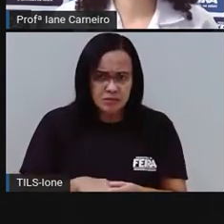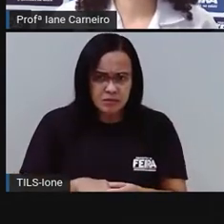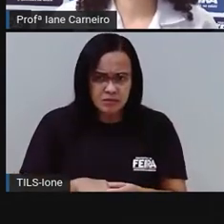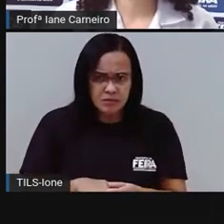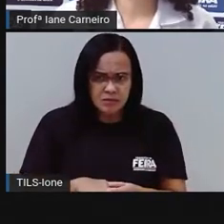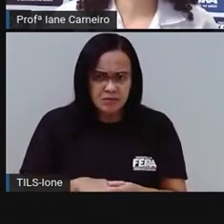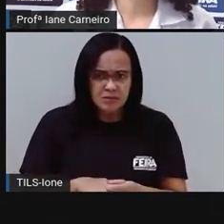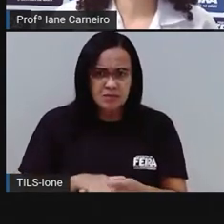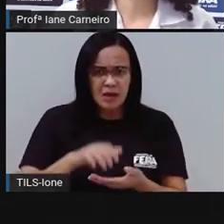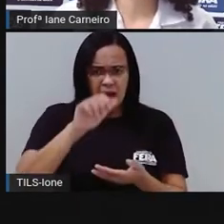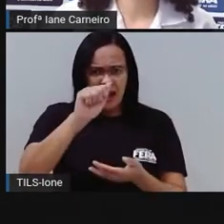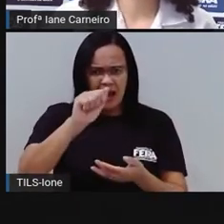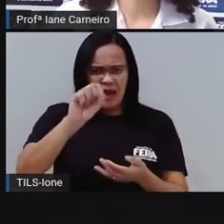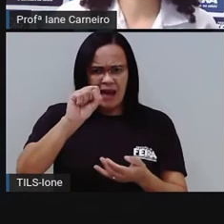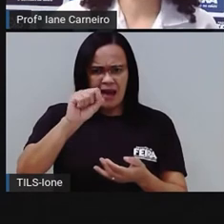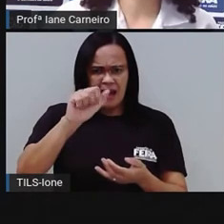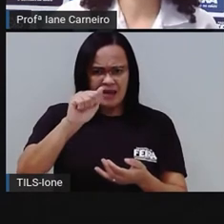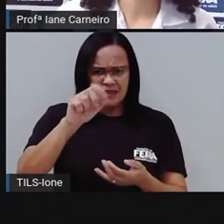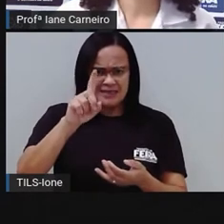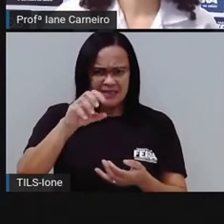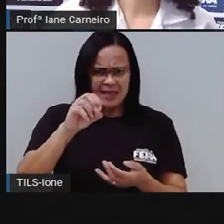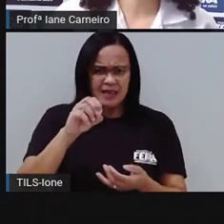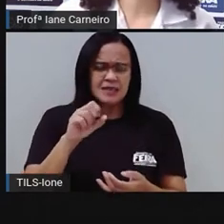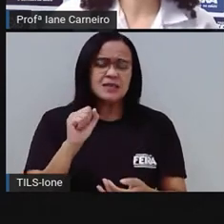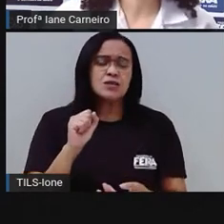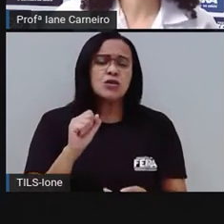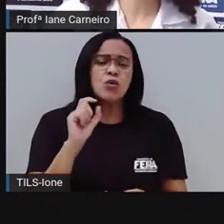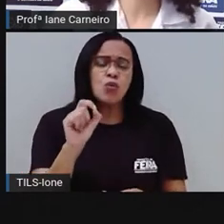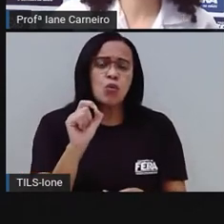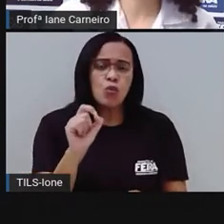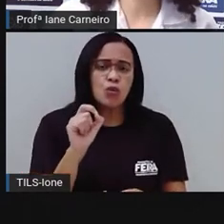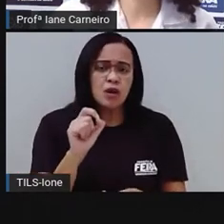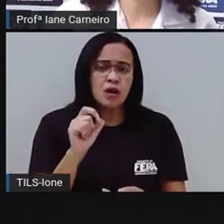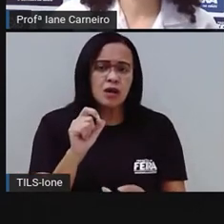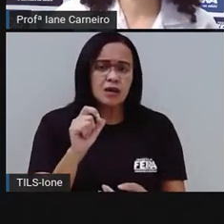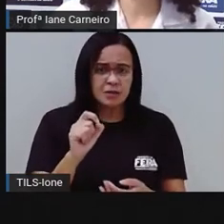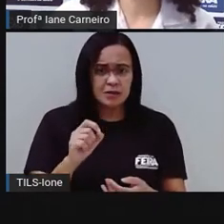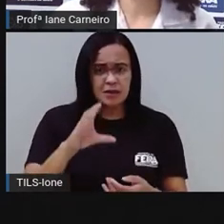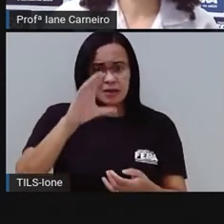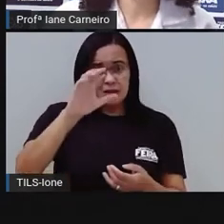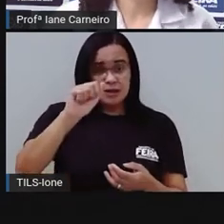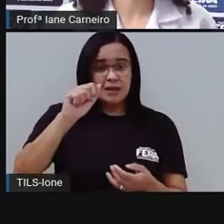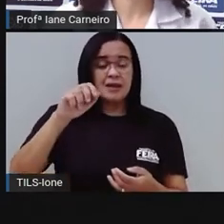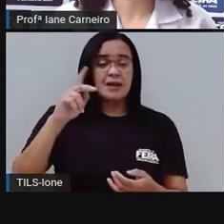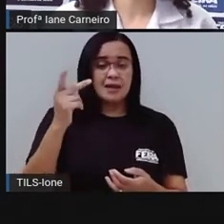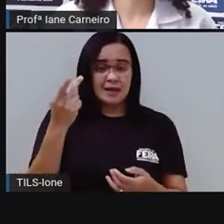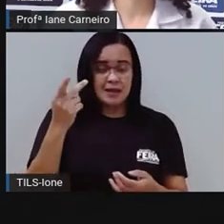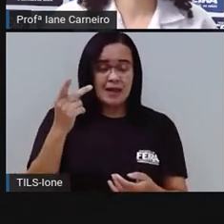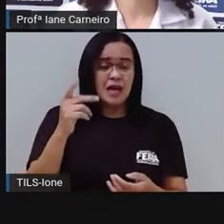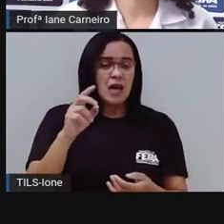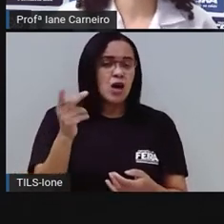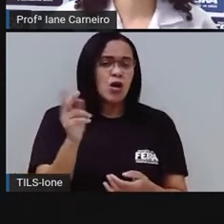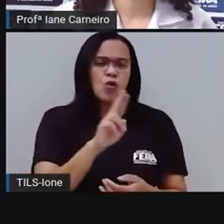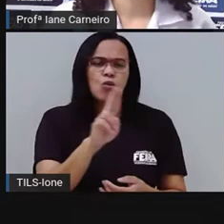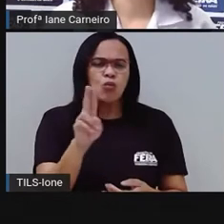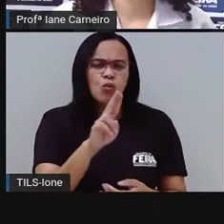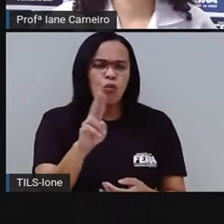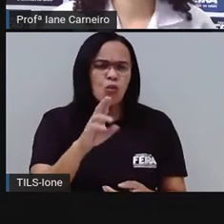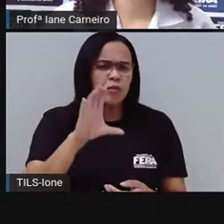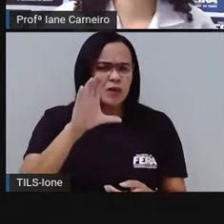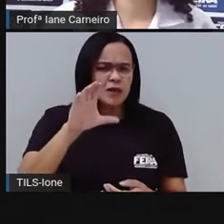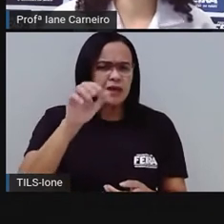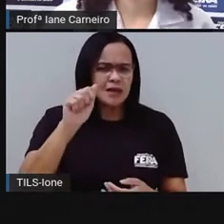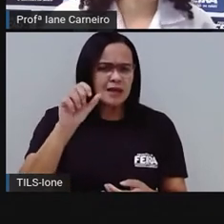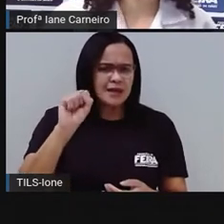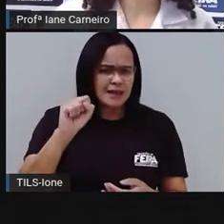castanha, ó, que só se come assada. E o caju que só se come cru, ó. Ou então no formato de doce, né? Então